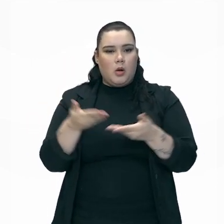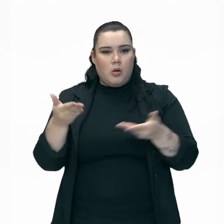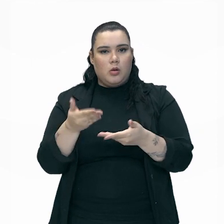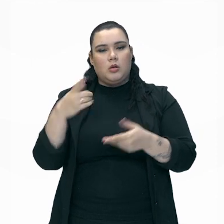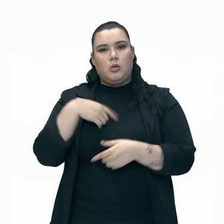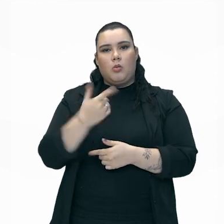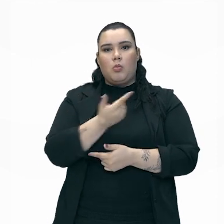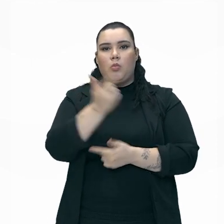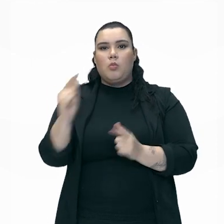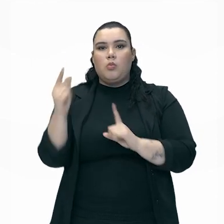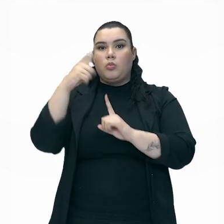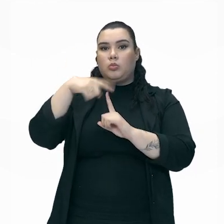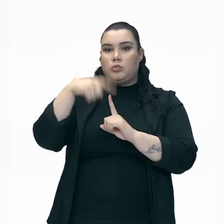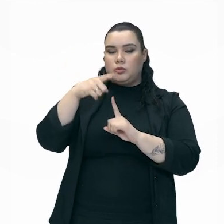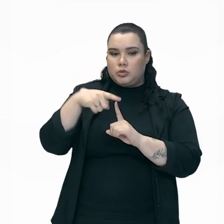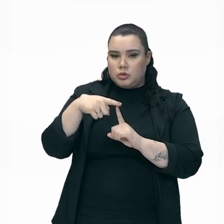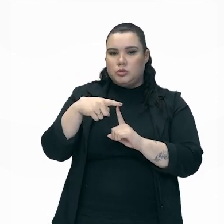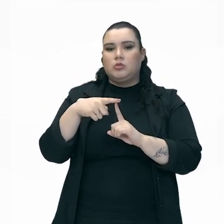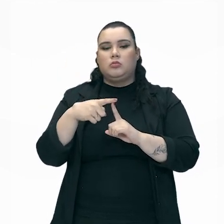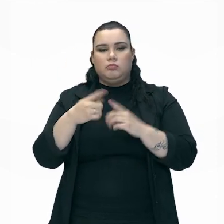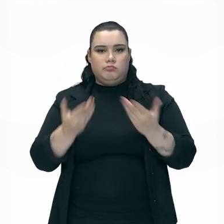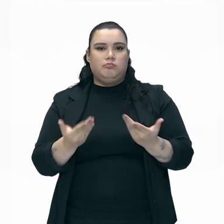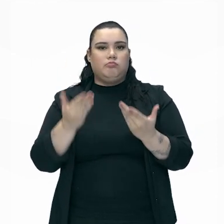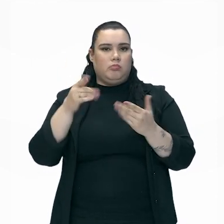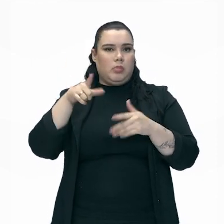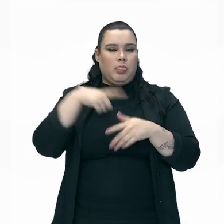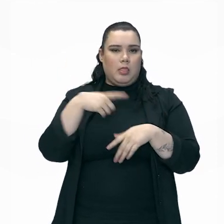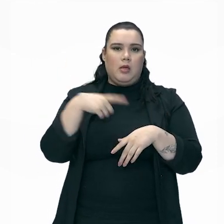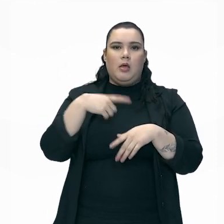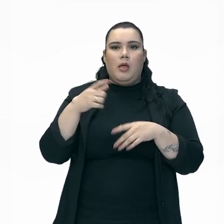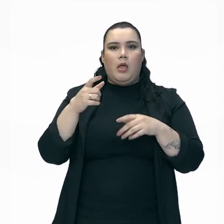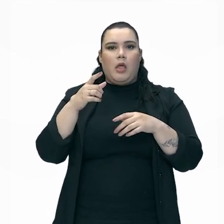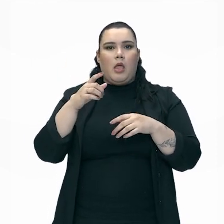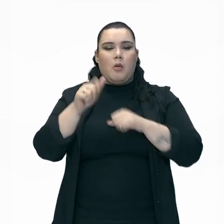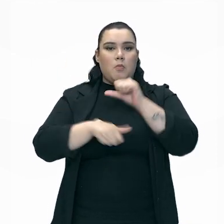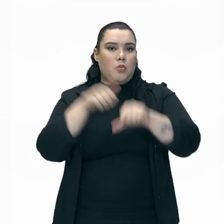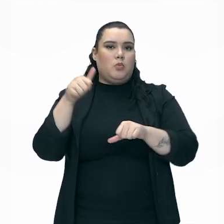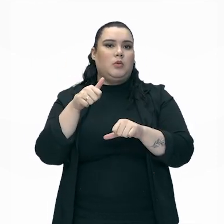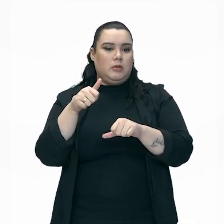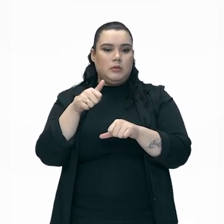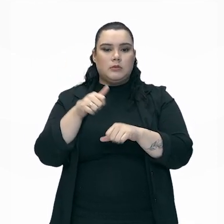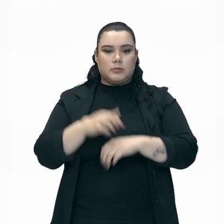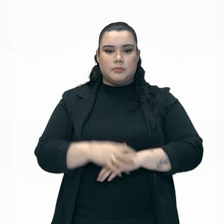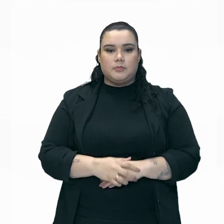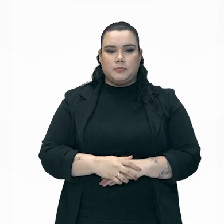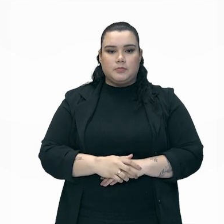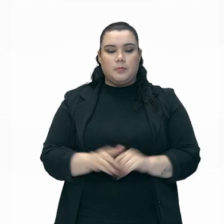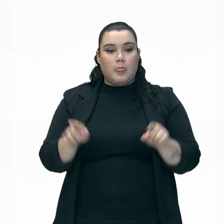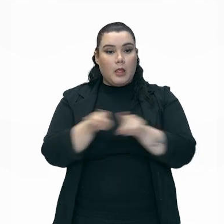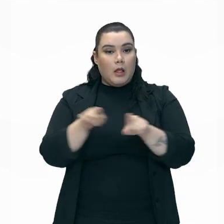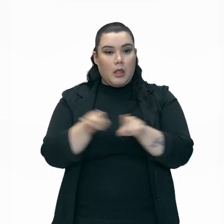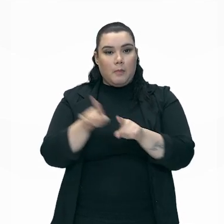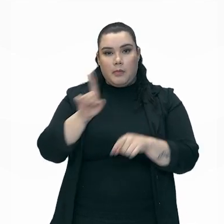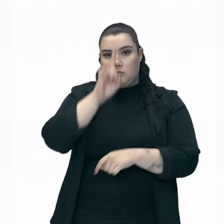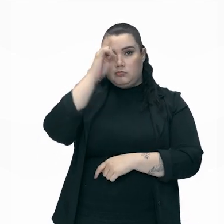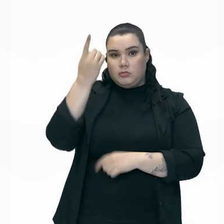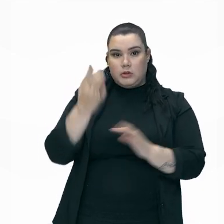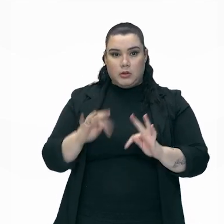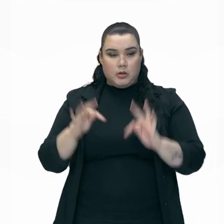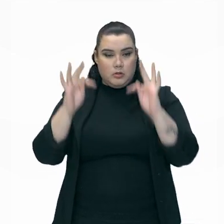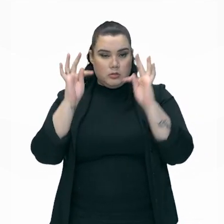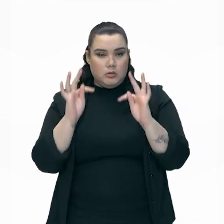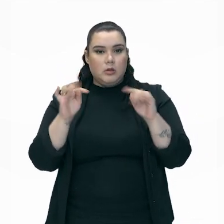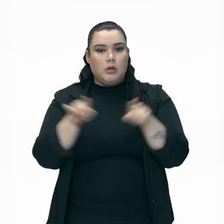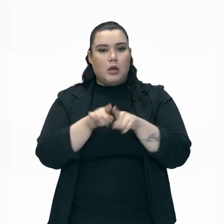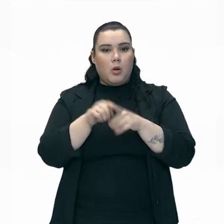meios de transporte, outros modais de transporte superaram tudo isso. E além das inovações tecnológicas, pessoal, a